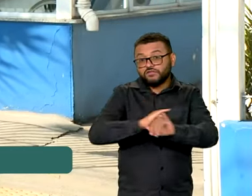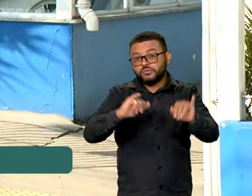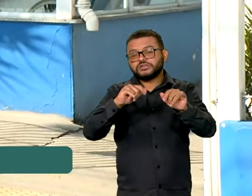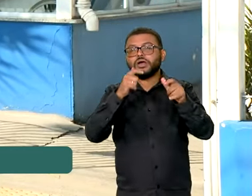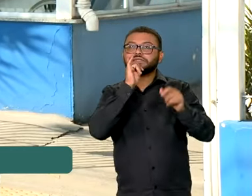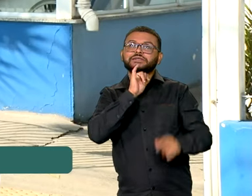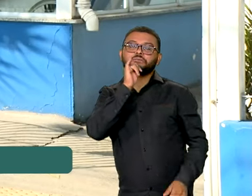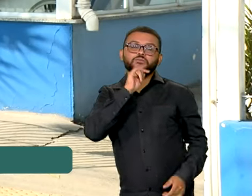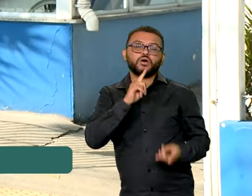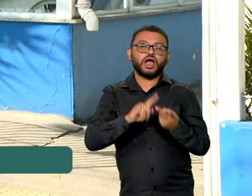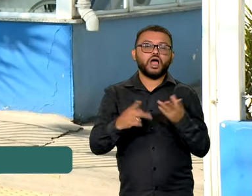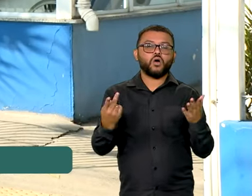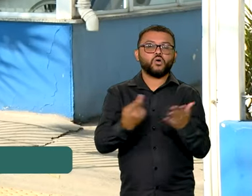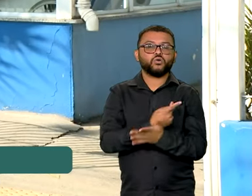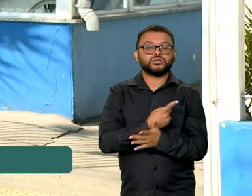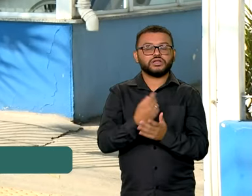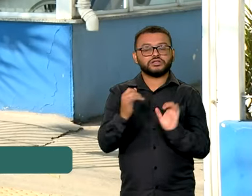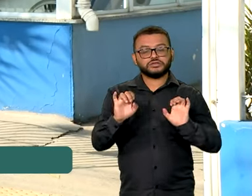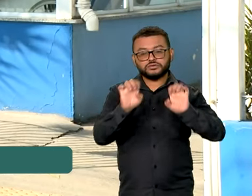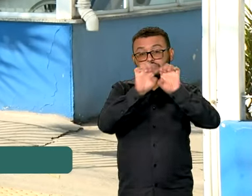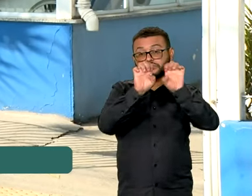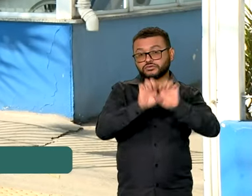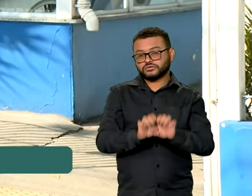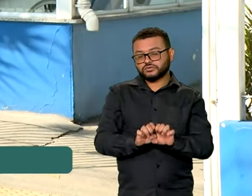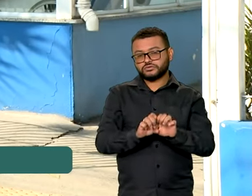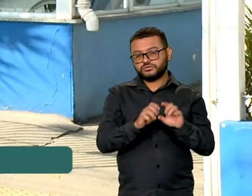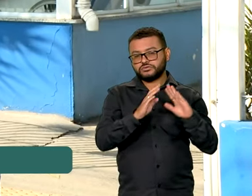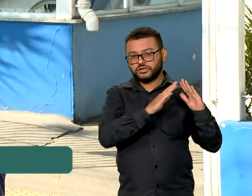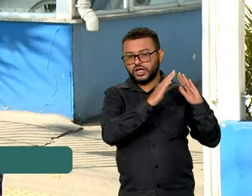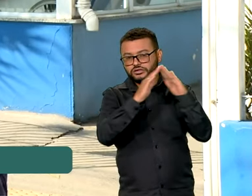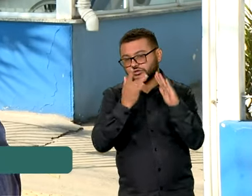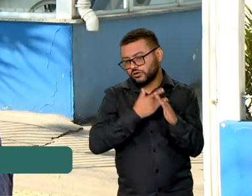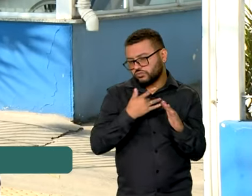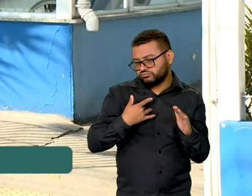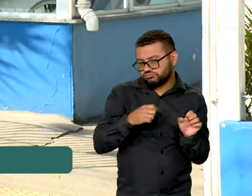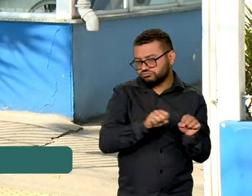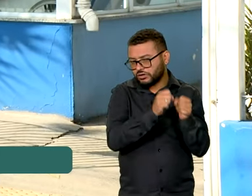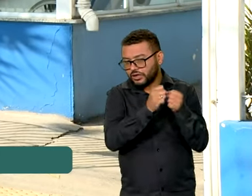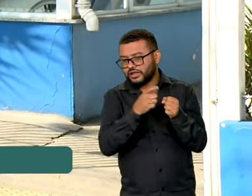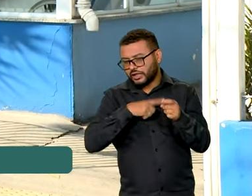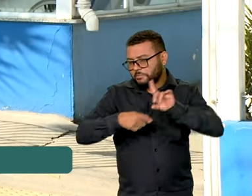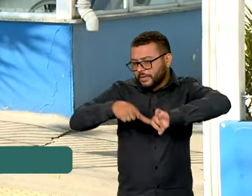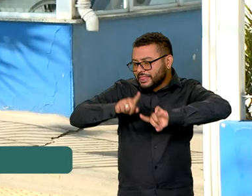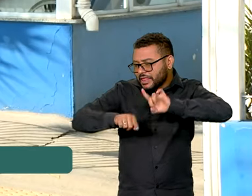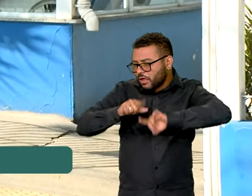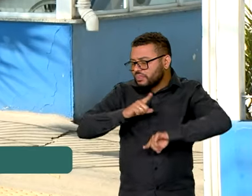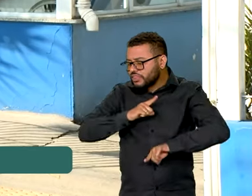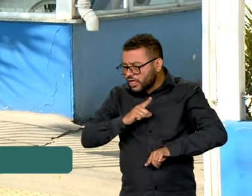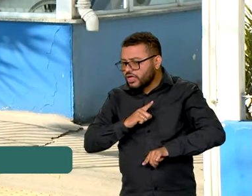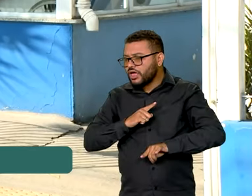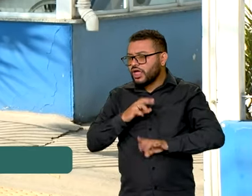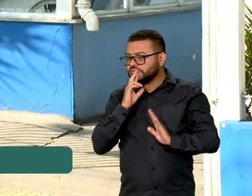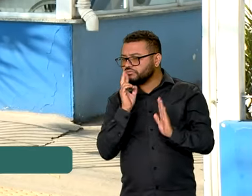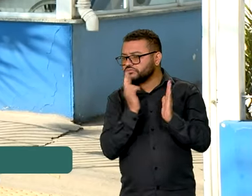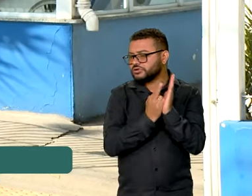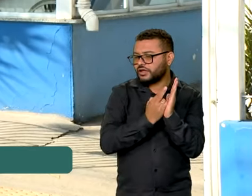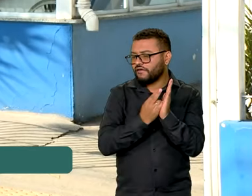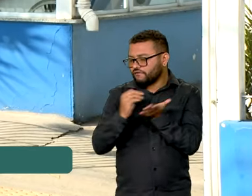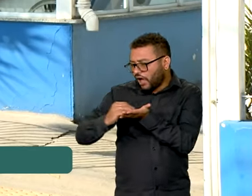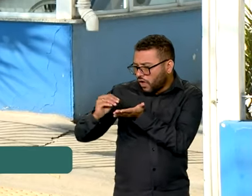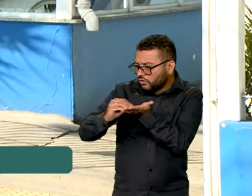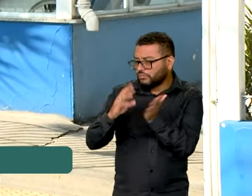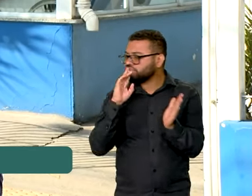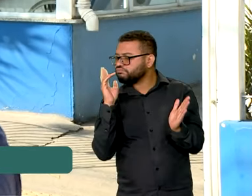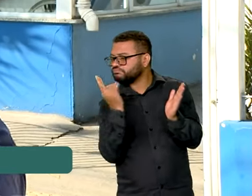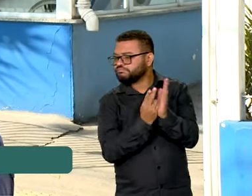por exemplo, sobre a estrutura de cada unidade, sobre os insumos que eventualmente estão em falta e